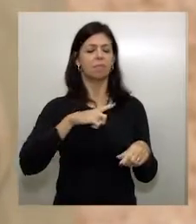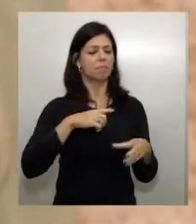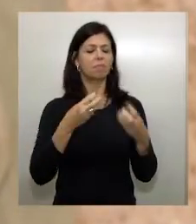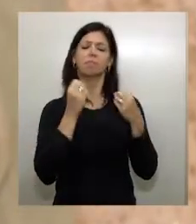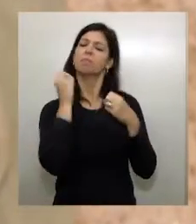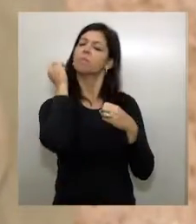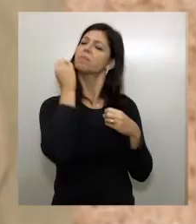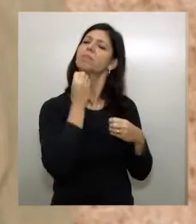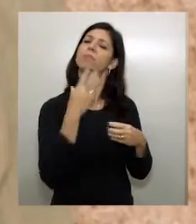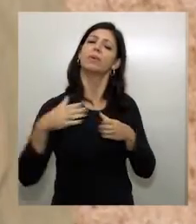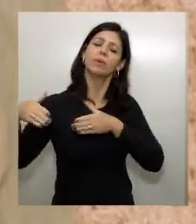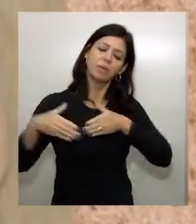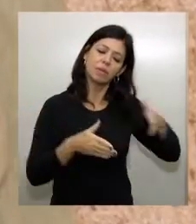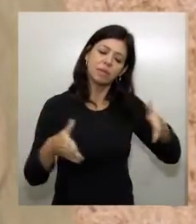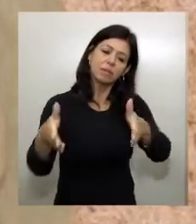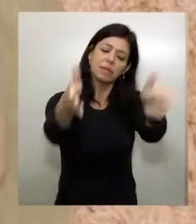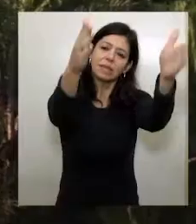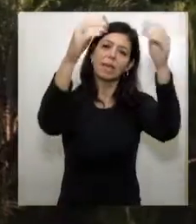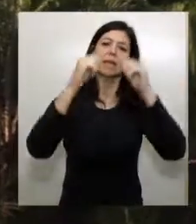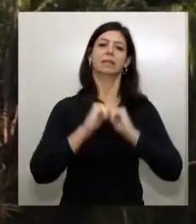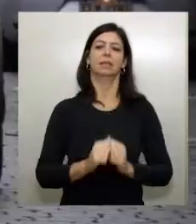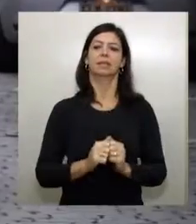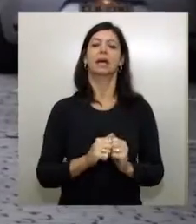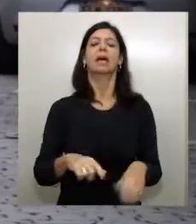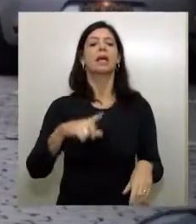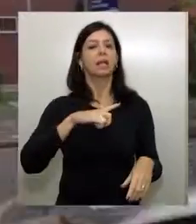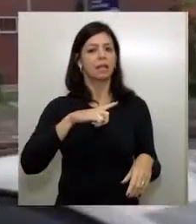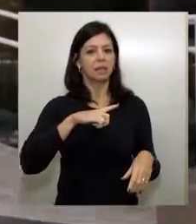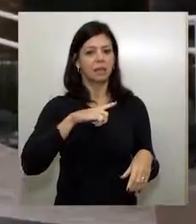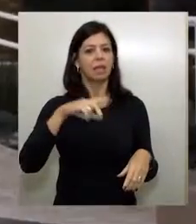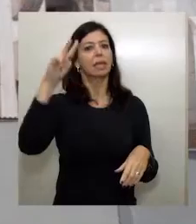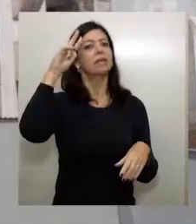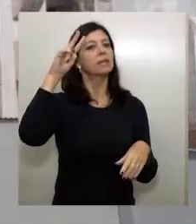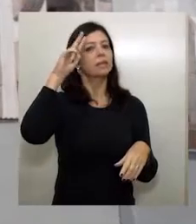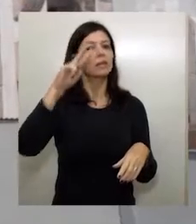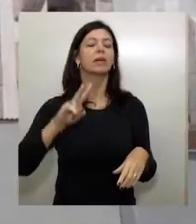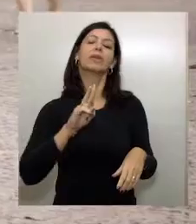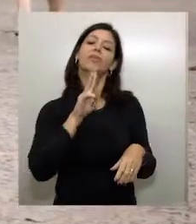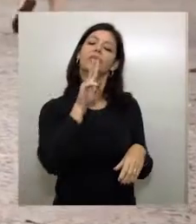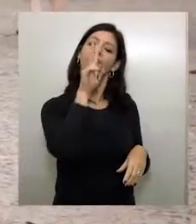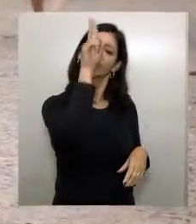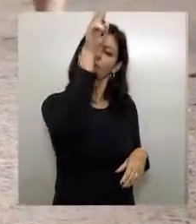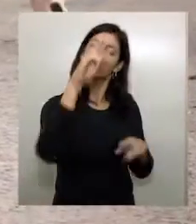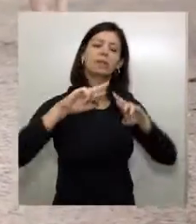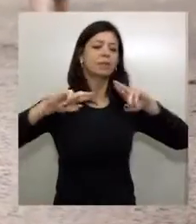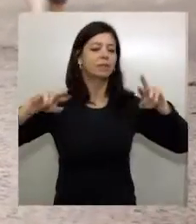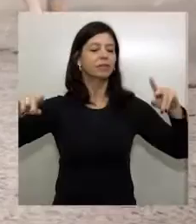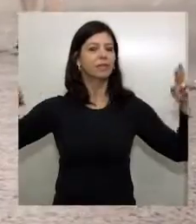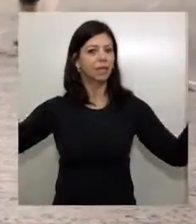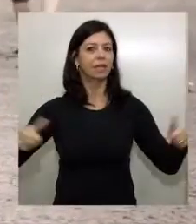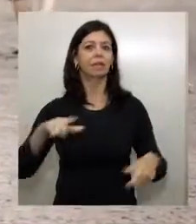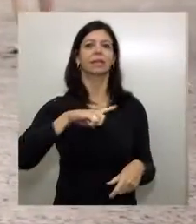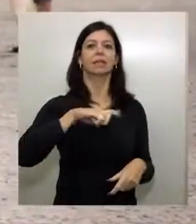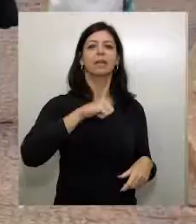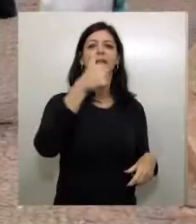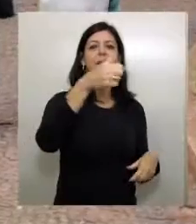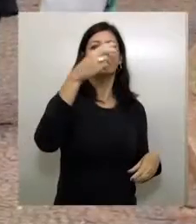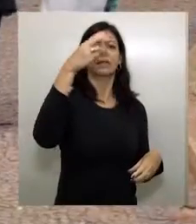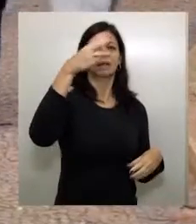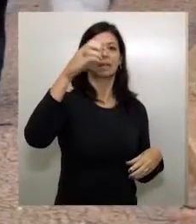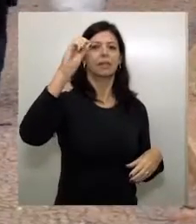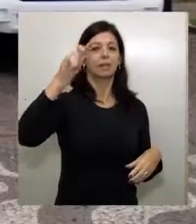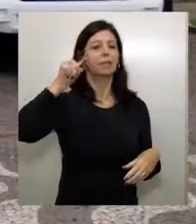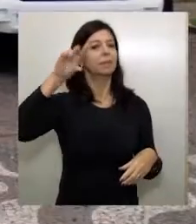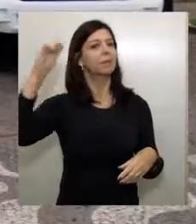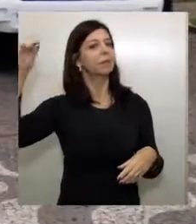Fundada há mais de 150 anos, tem economia forte e diversificada. Com quase 130 mil habitantes, é